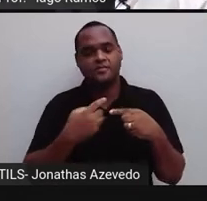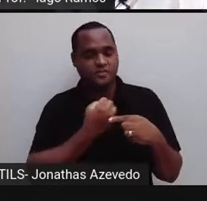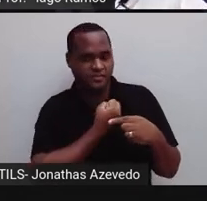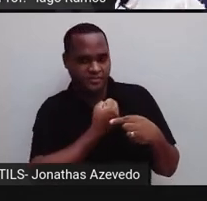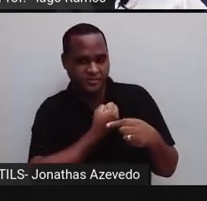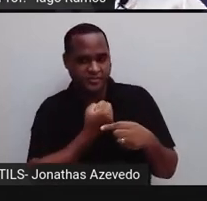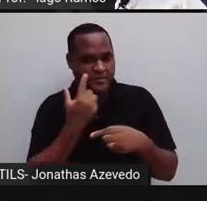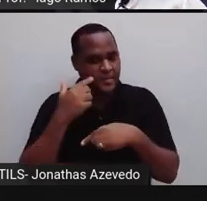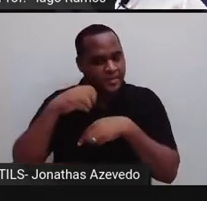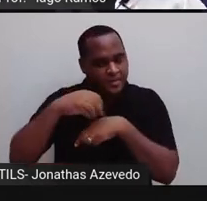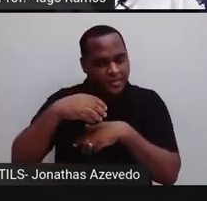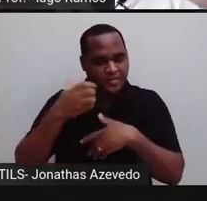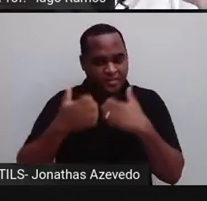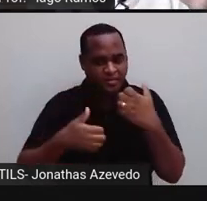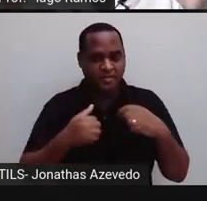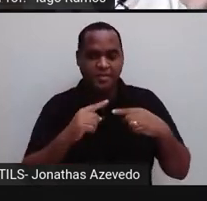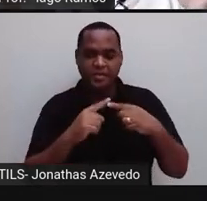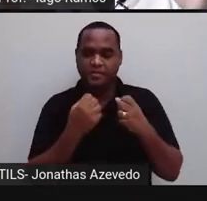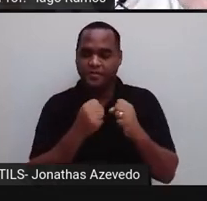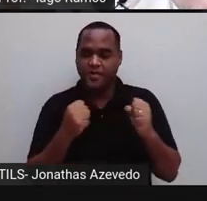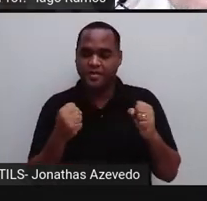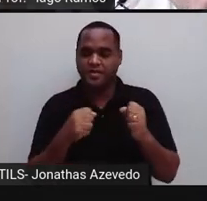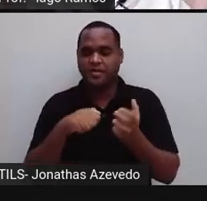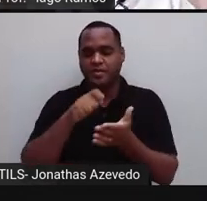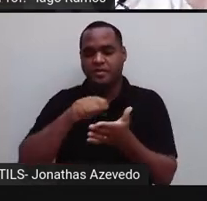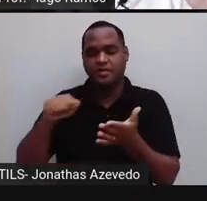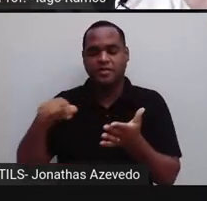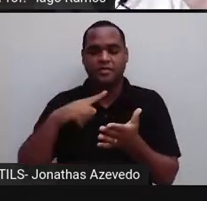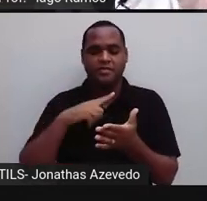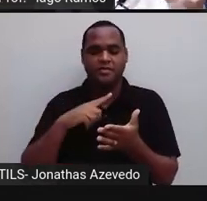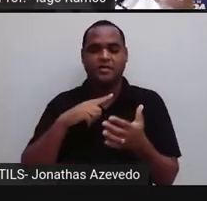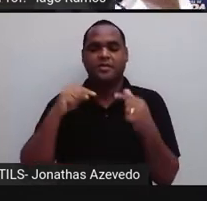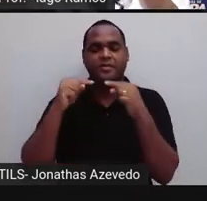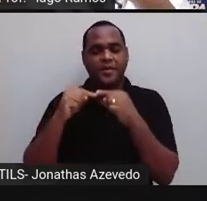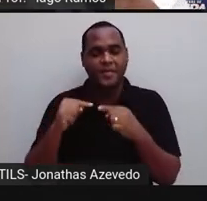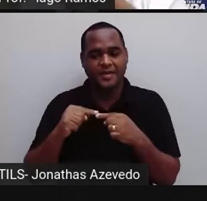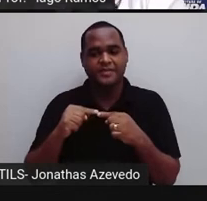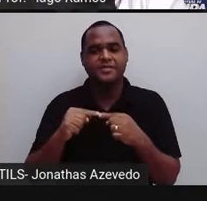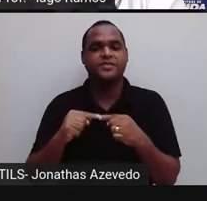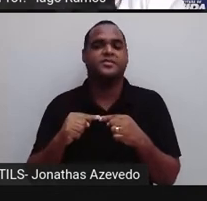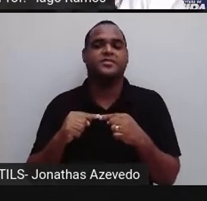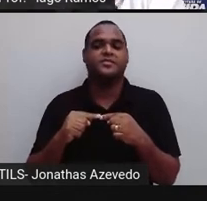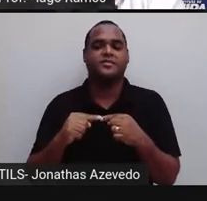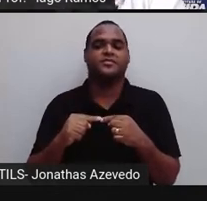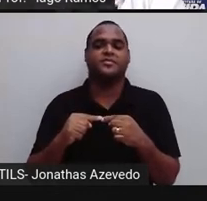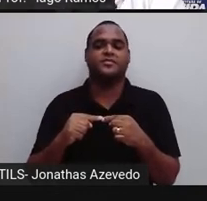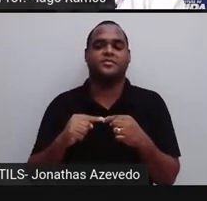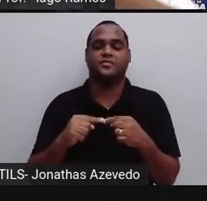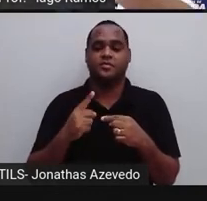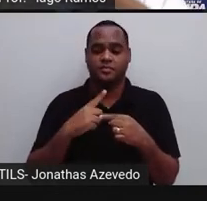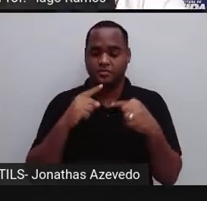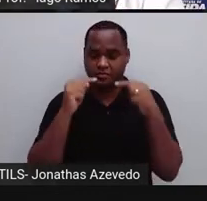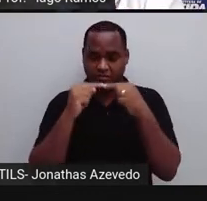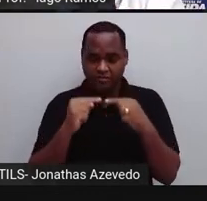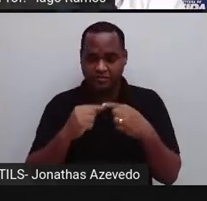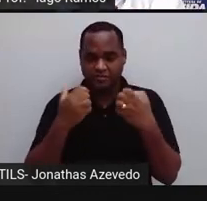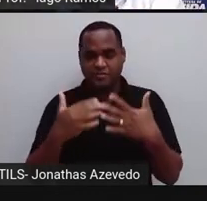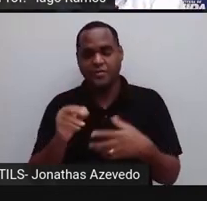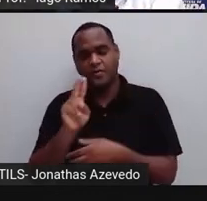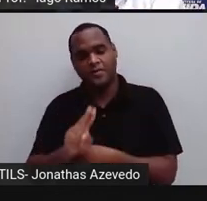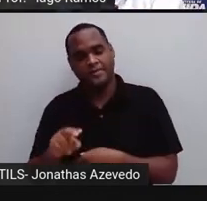grande e escrever esse número grande de um jeito, tá, usando